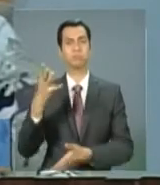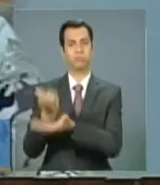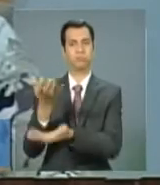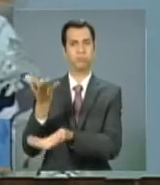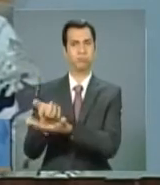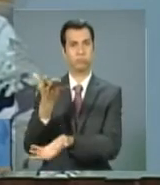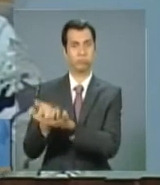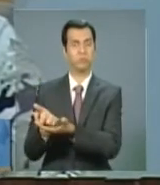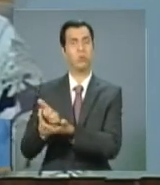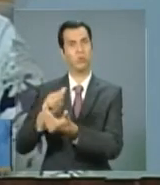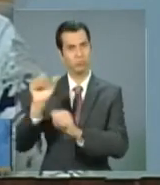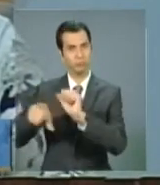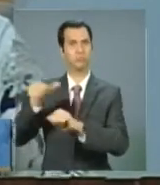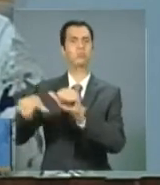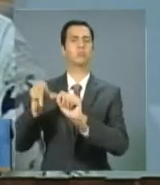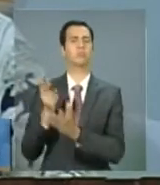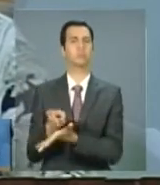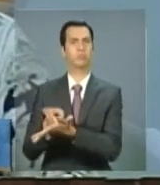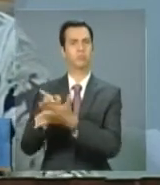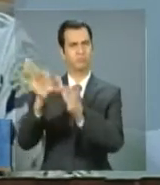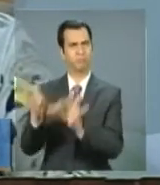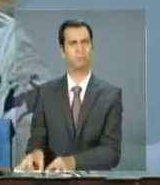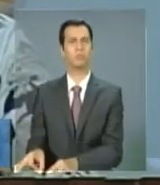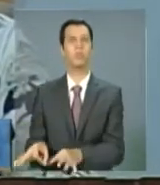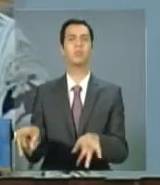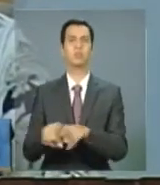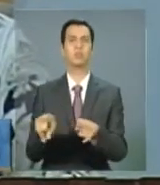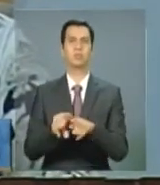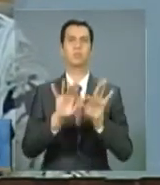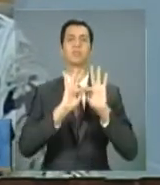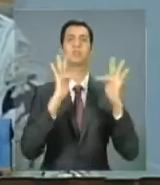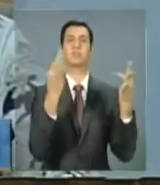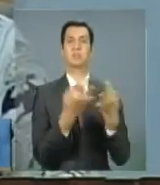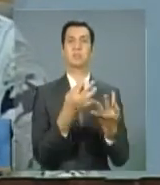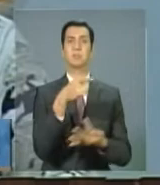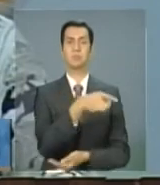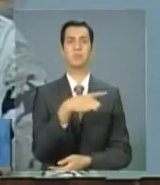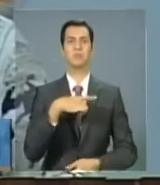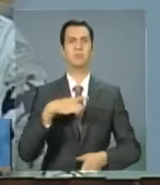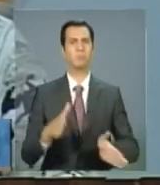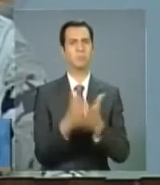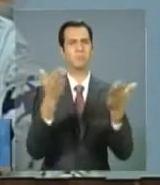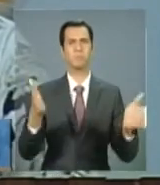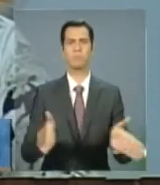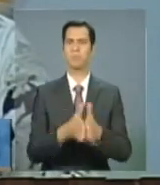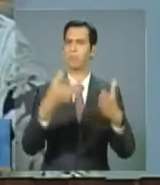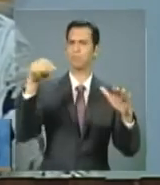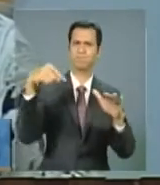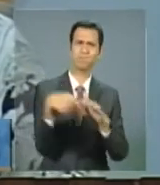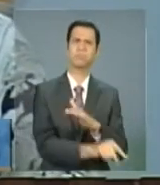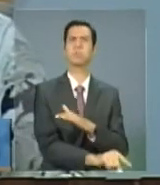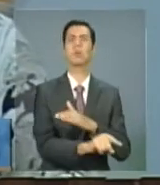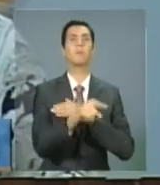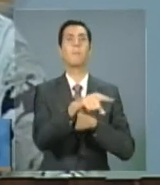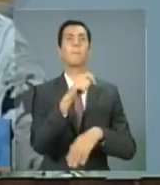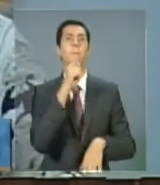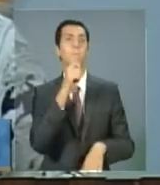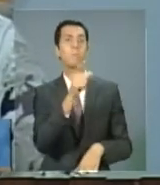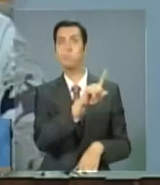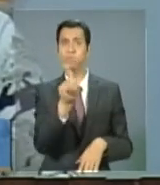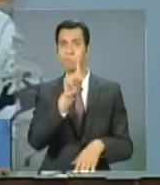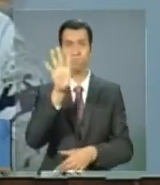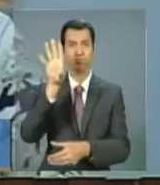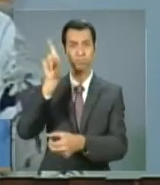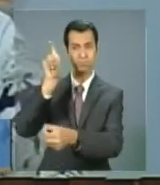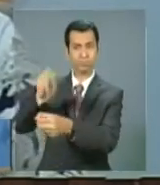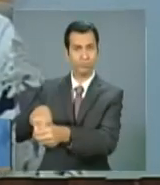único e garantir que as famílias que estão em situação de extrema pobreza e ainda não estão no cadastro